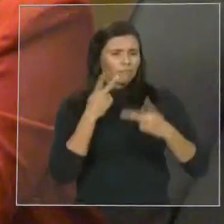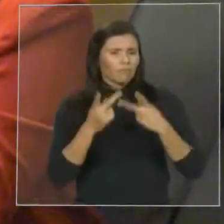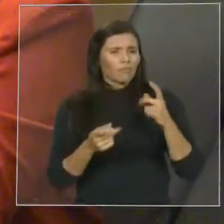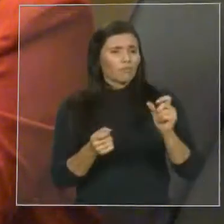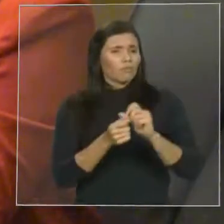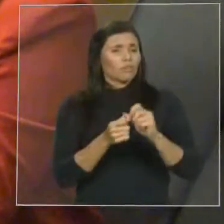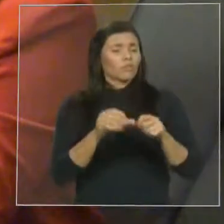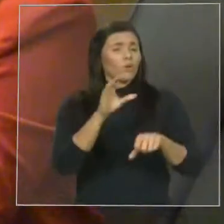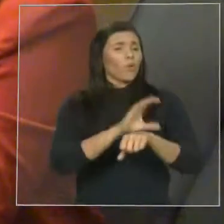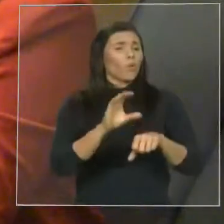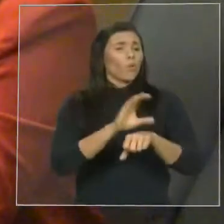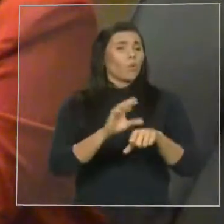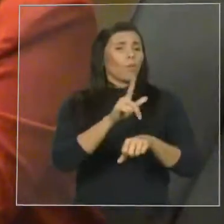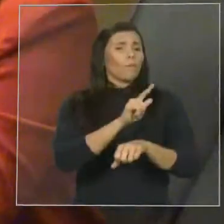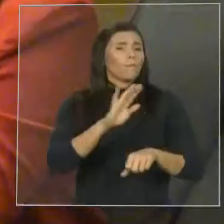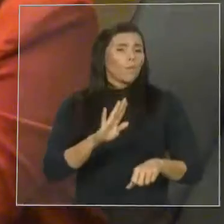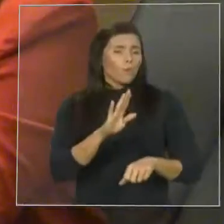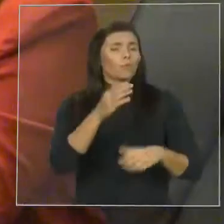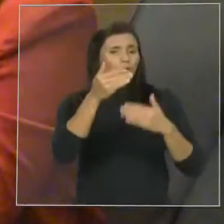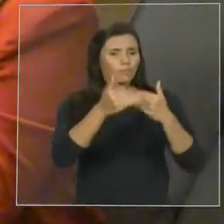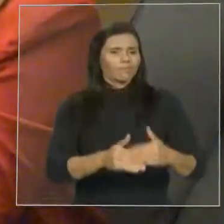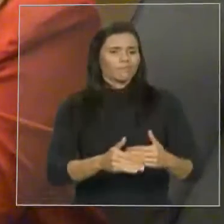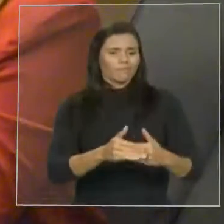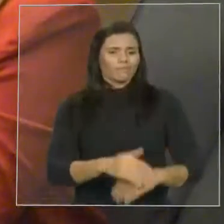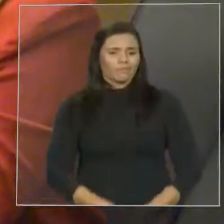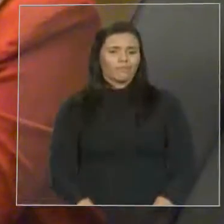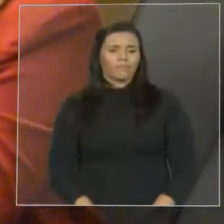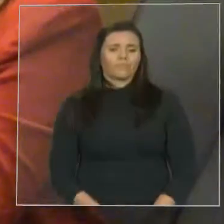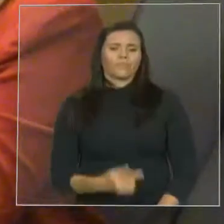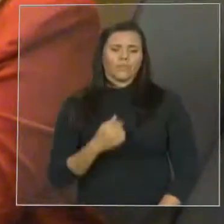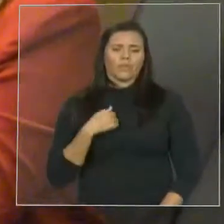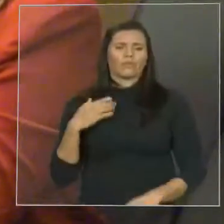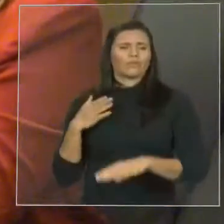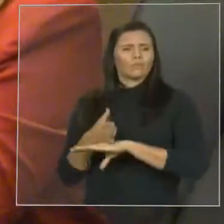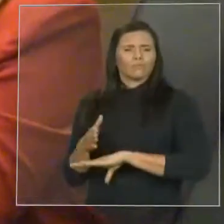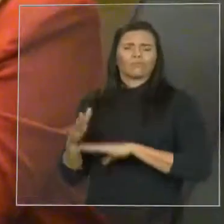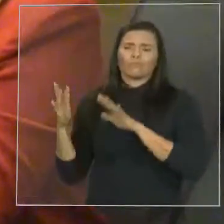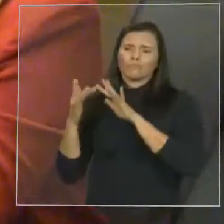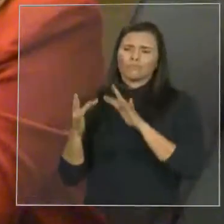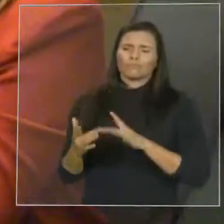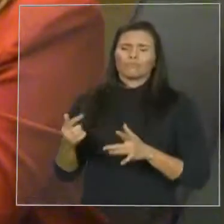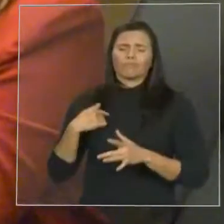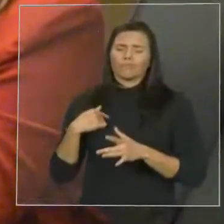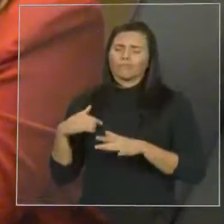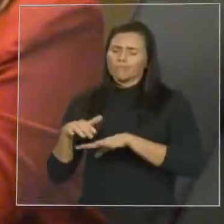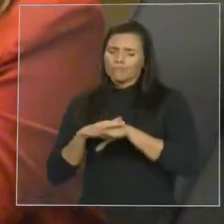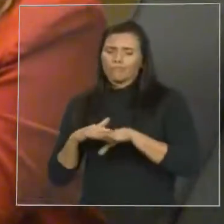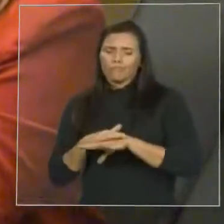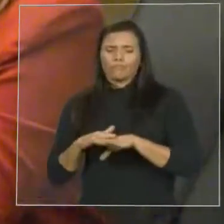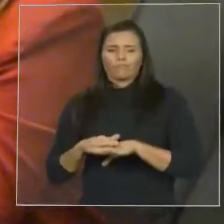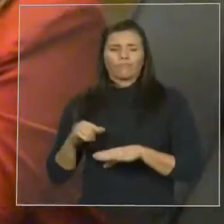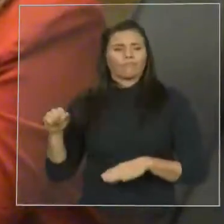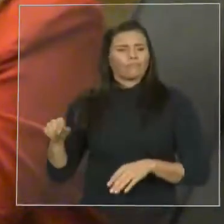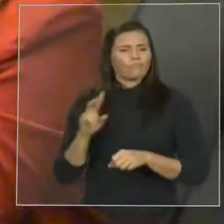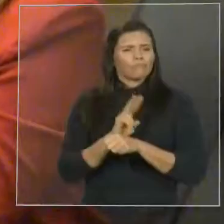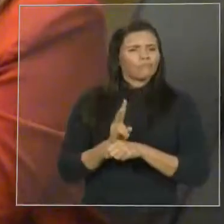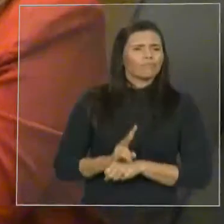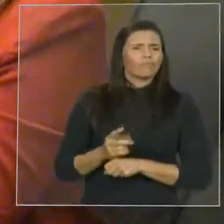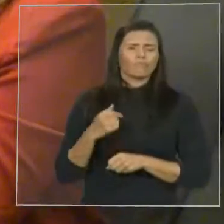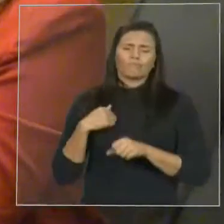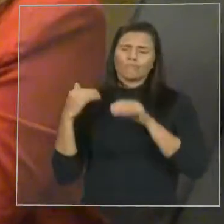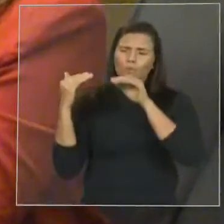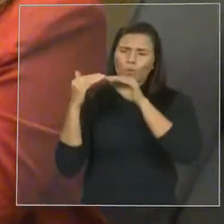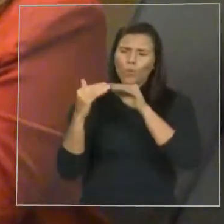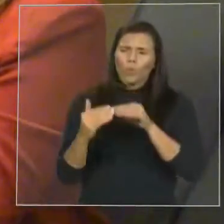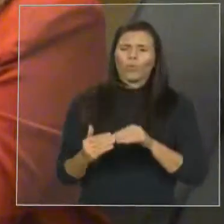autorização. Fizemos várias visitas no campus, como o senhor fez, o governador acompanhando, e a sua defesa é a nossa, pela nossa